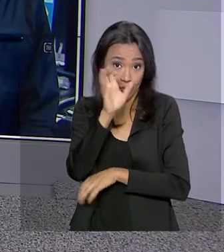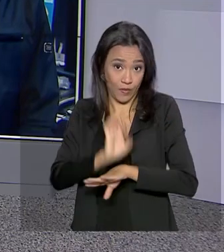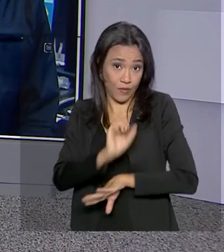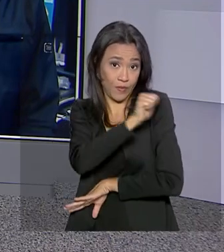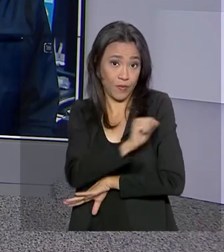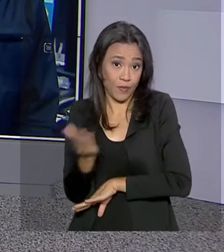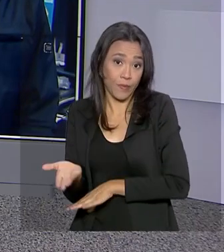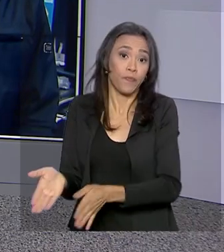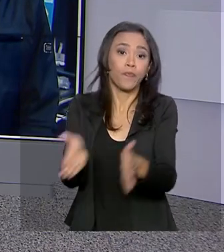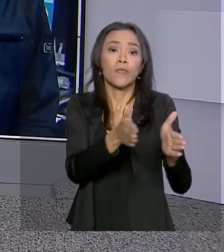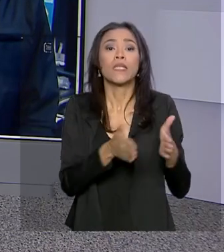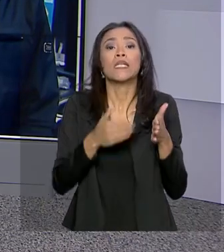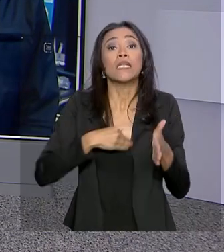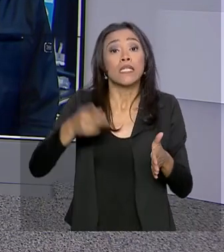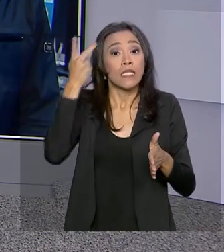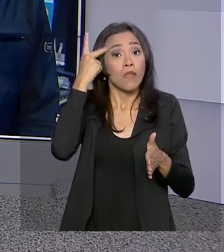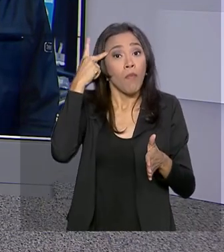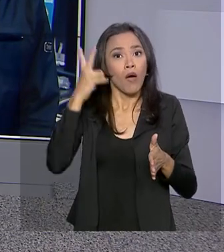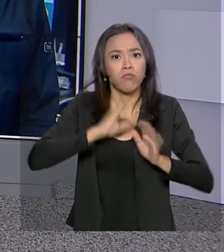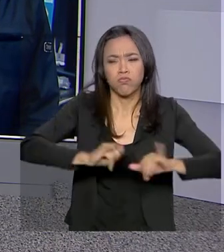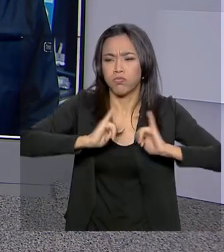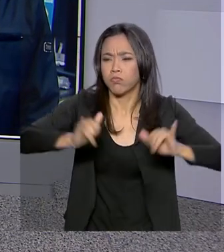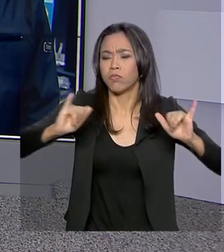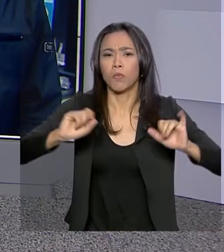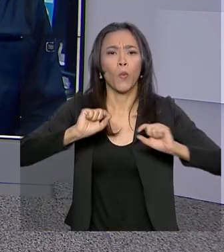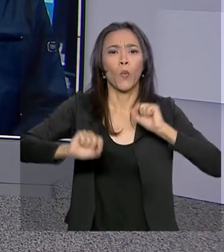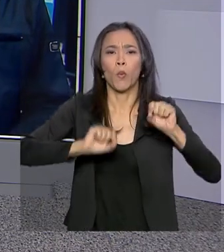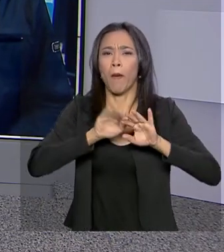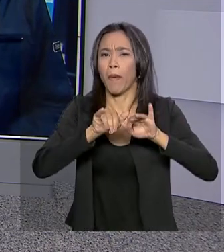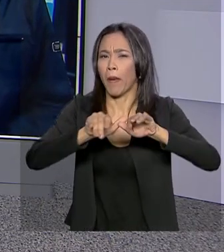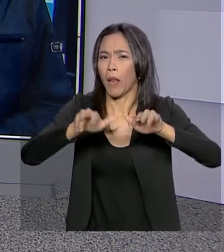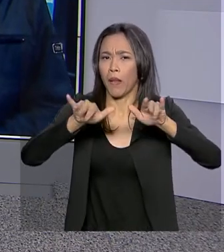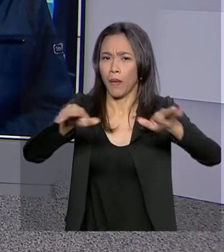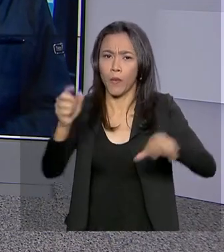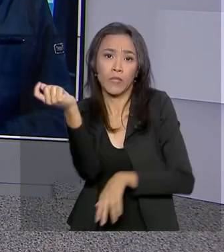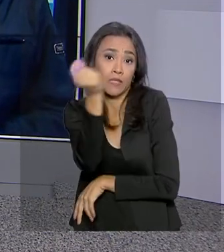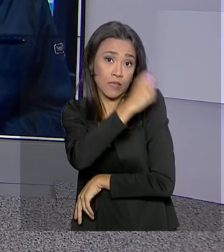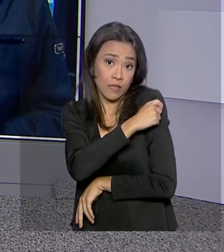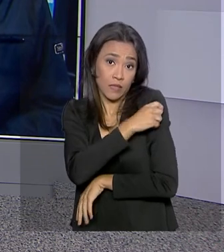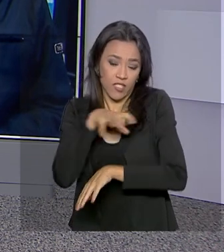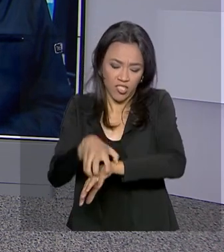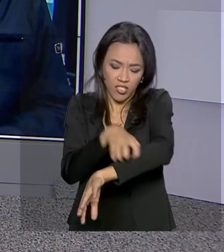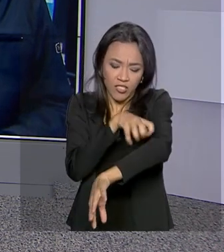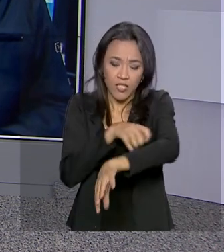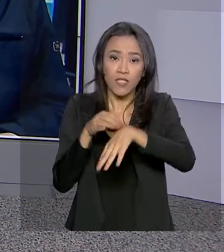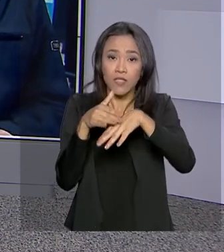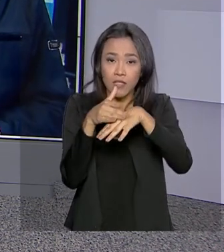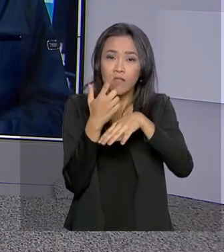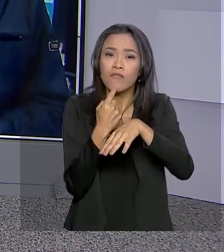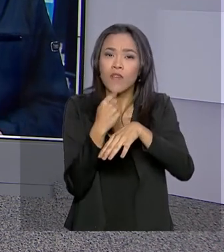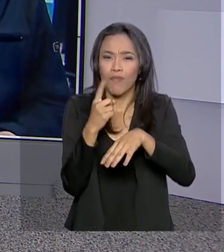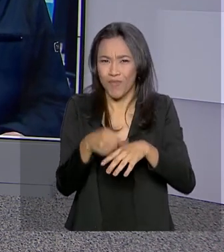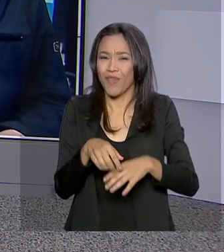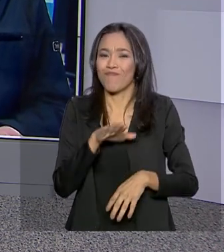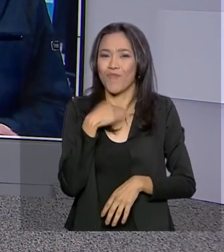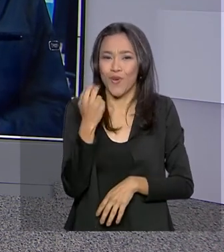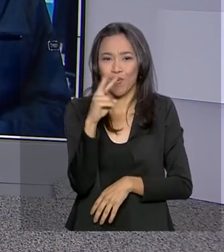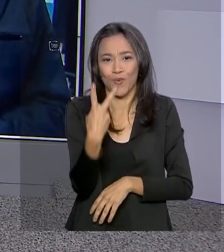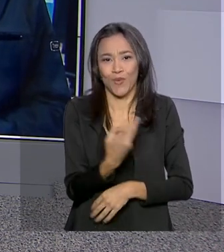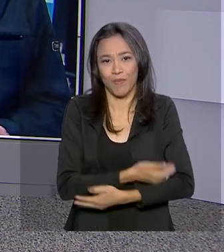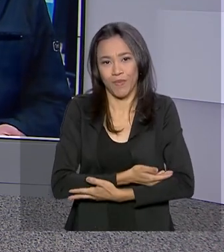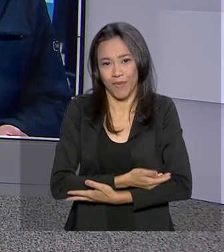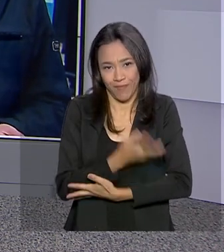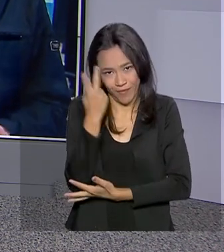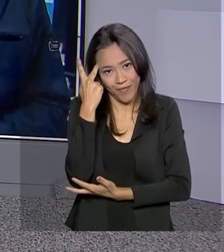E São Paulo vai intensificar a campanha de vacinação contra o sarampo para crianças de até dois anos, depois da morte de dois bebês.